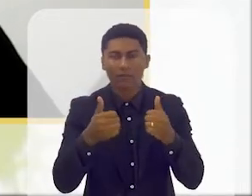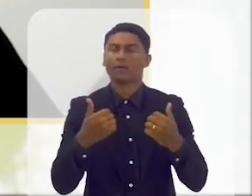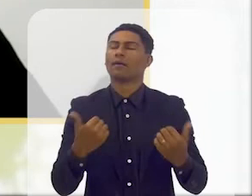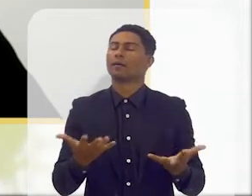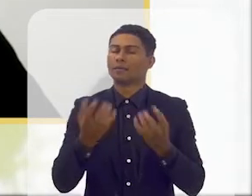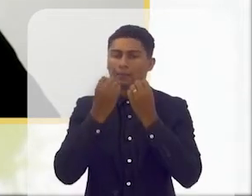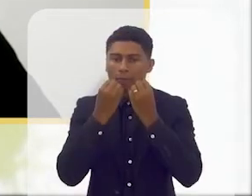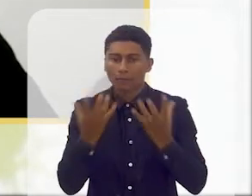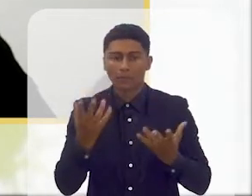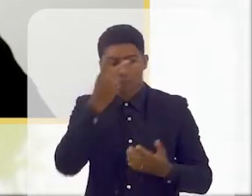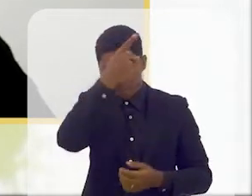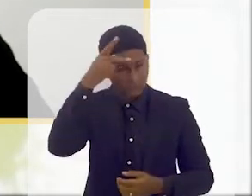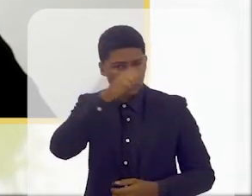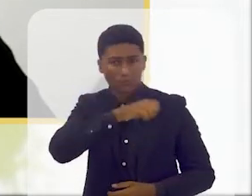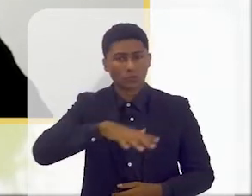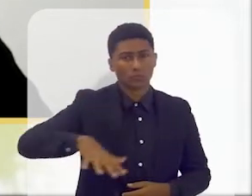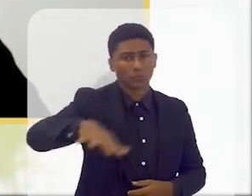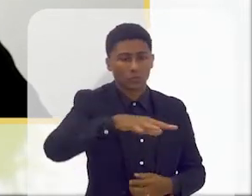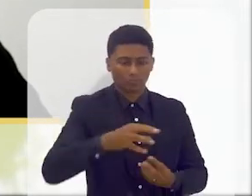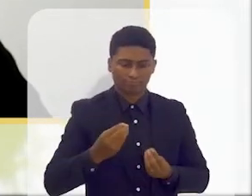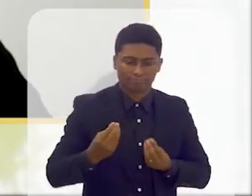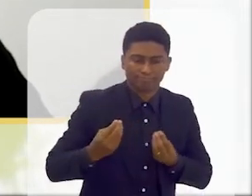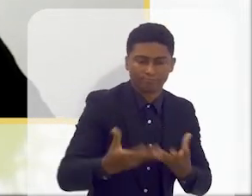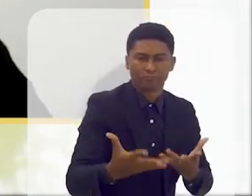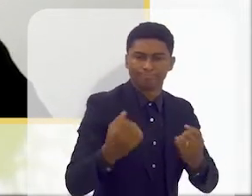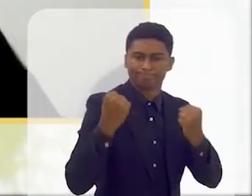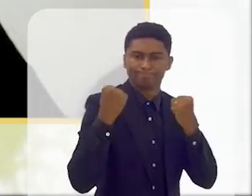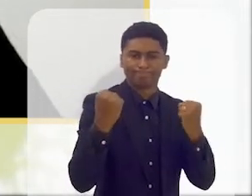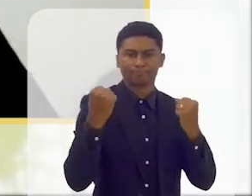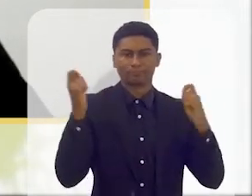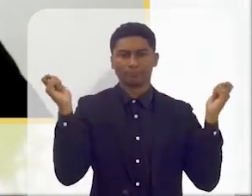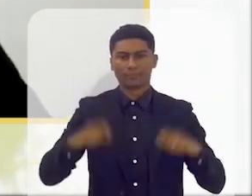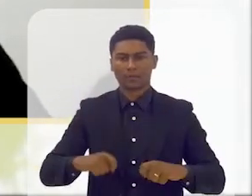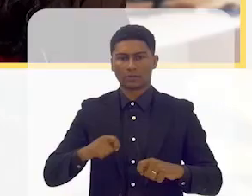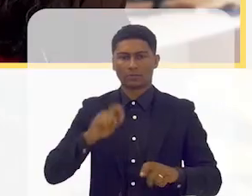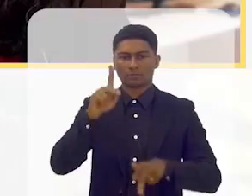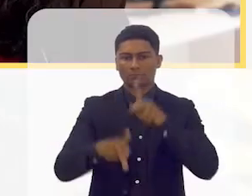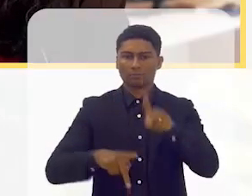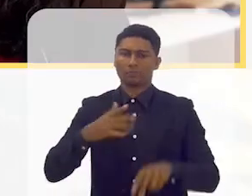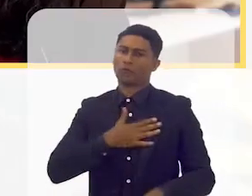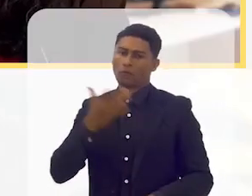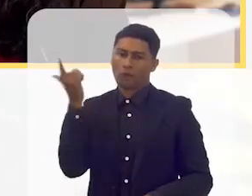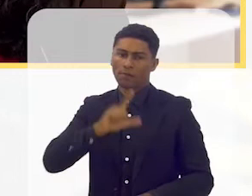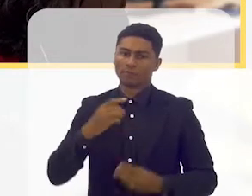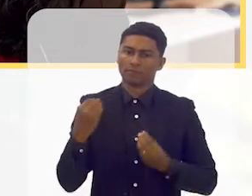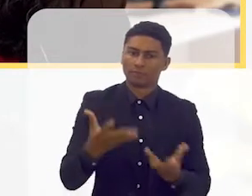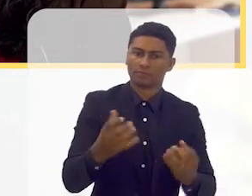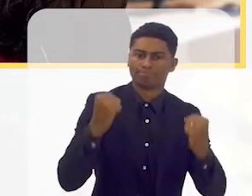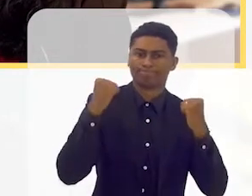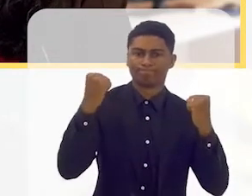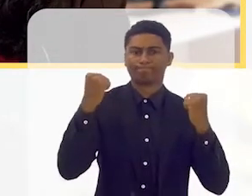a empoderar todos os cidadãos de um país. Eu estou a empoderar o meu povo, digamos assim.